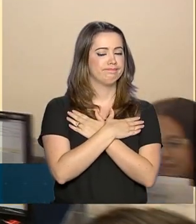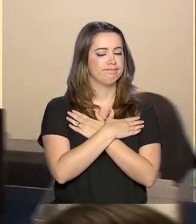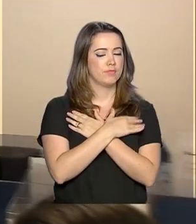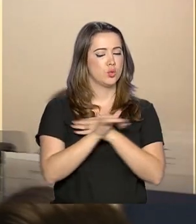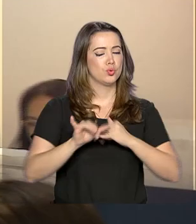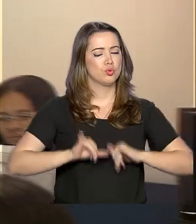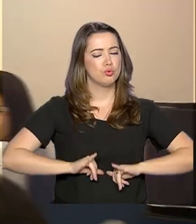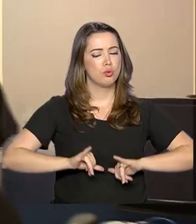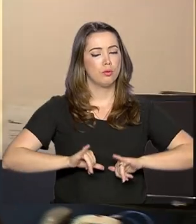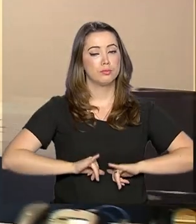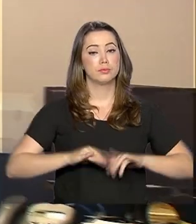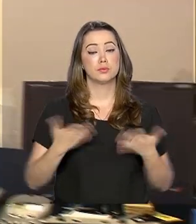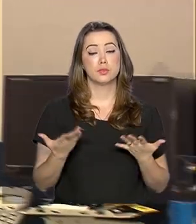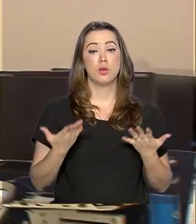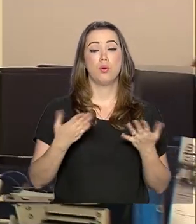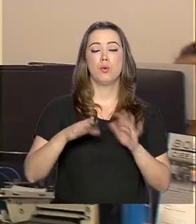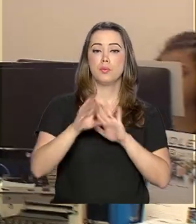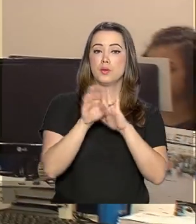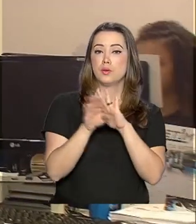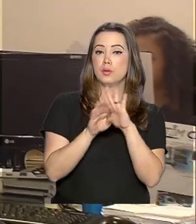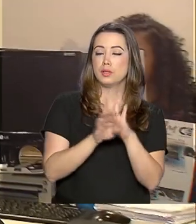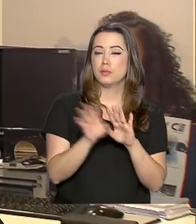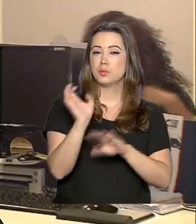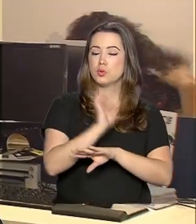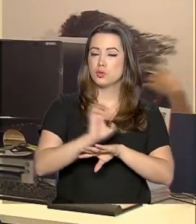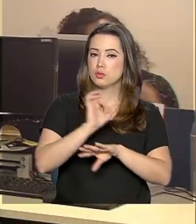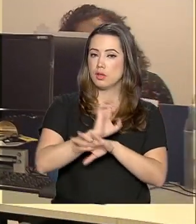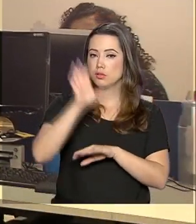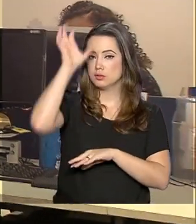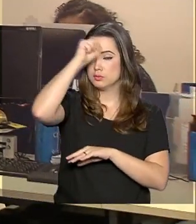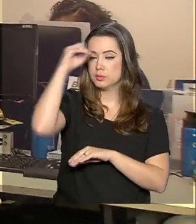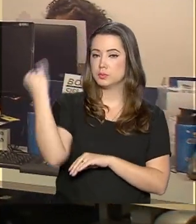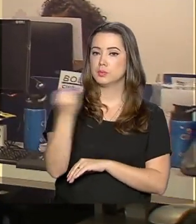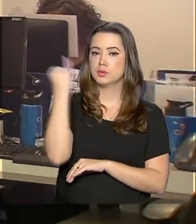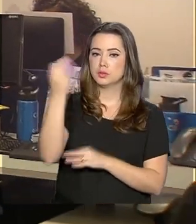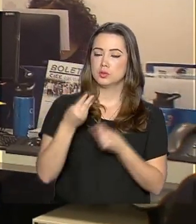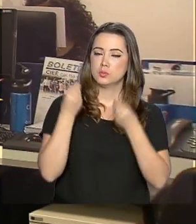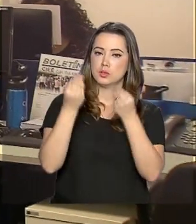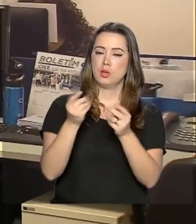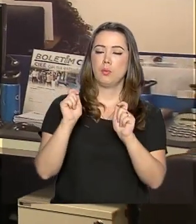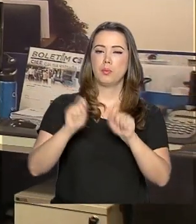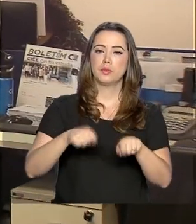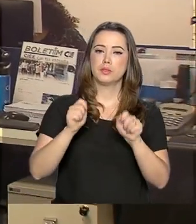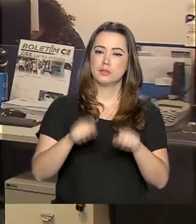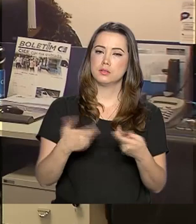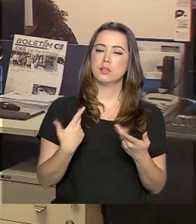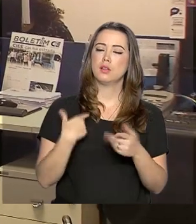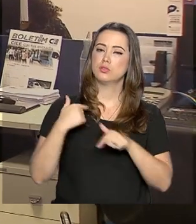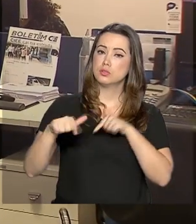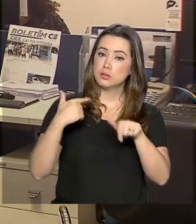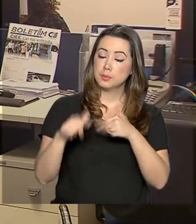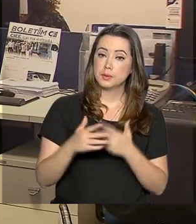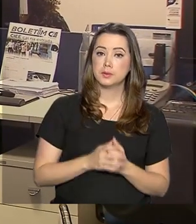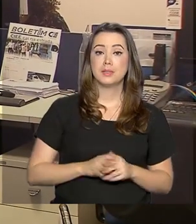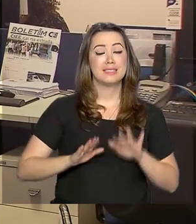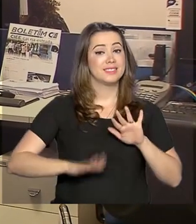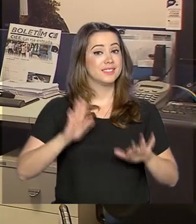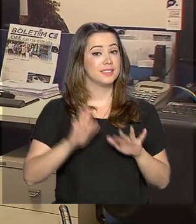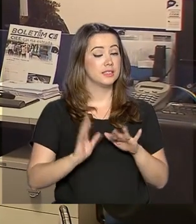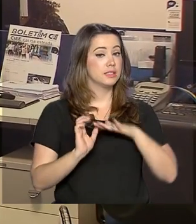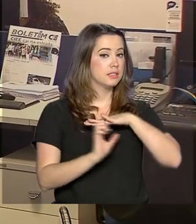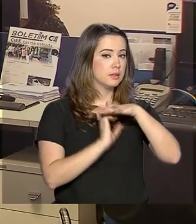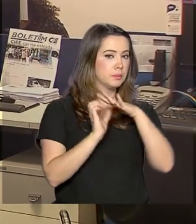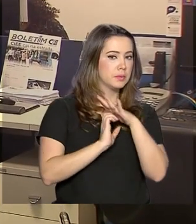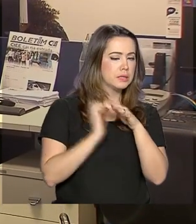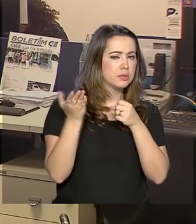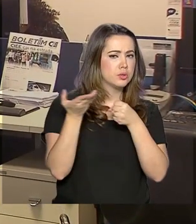programas de estágio e aprendizagem são tão importantes para garantir a entrada deles no mercado de trabalho. Mas nem sempre as empresas de médio e